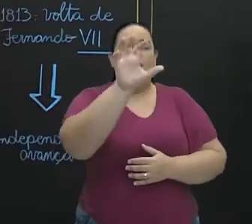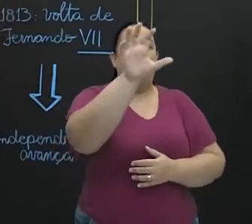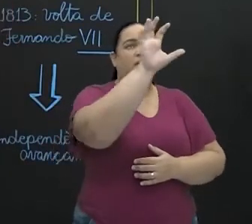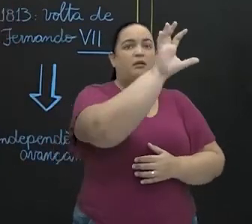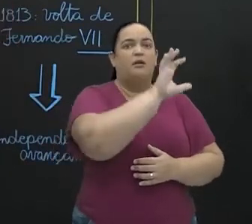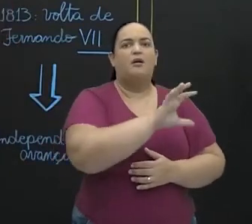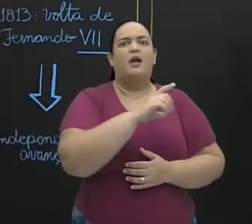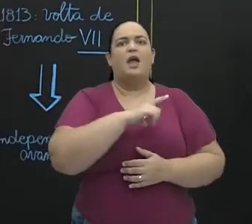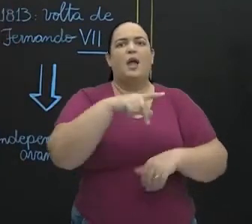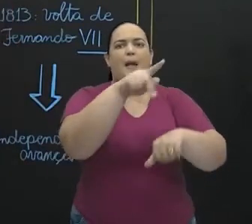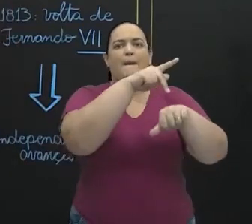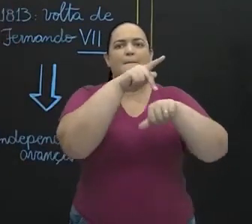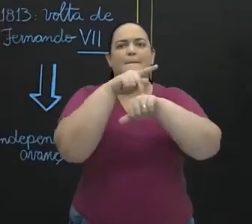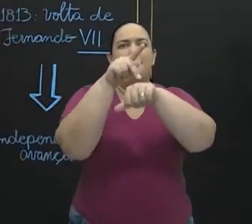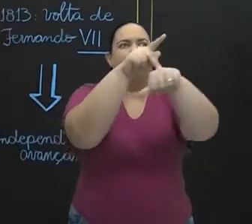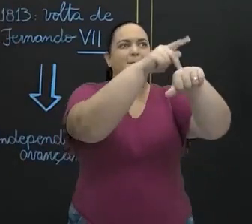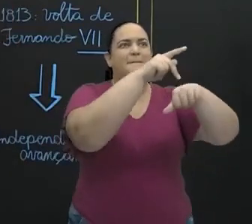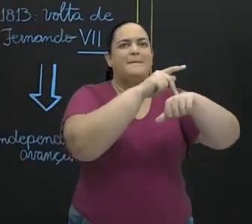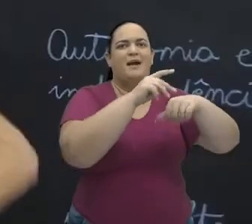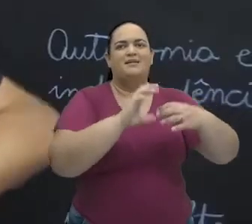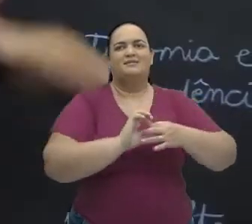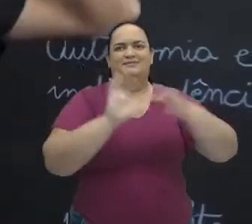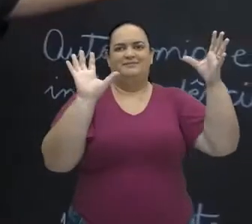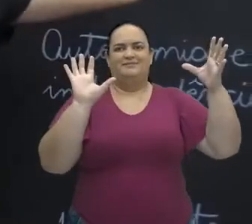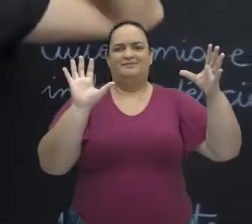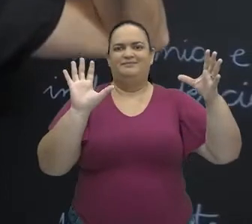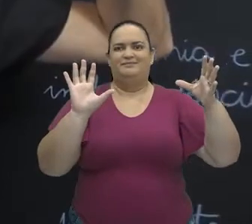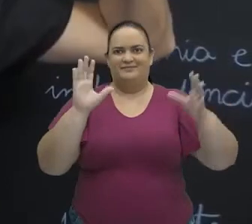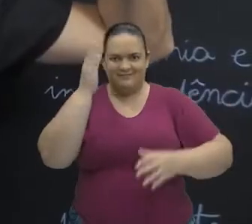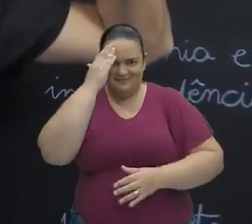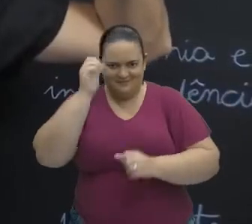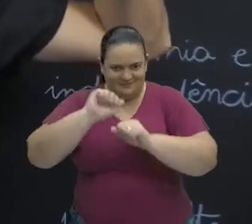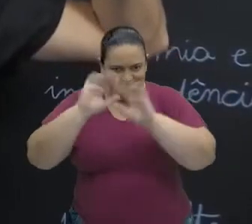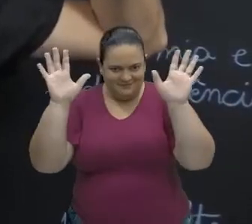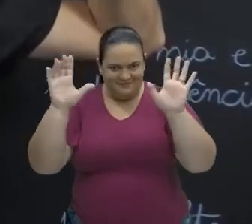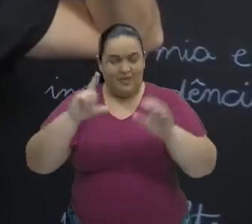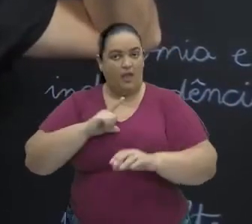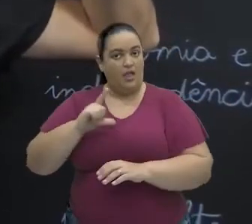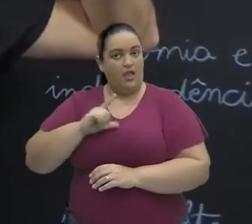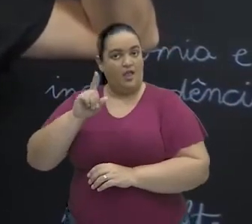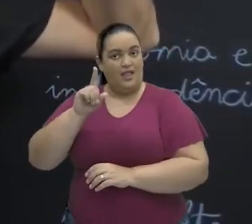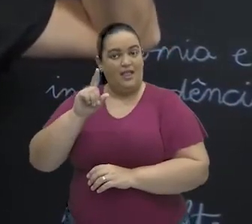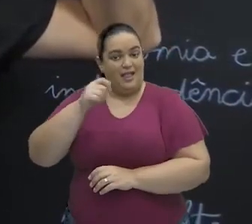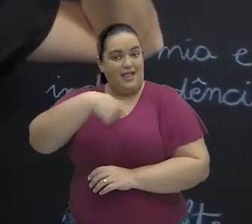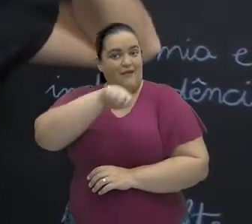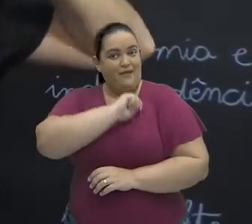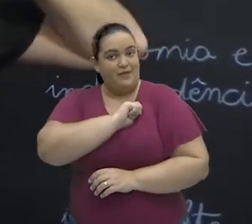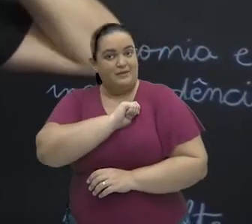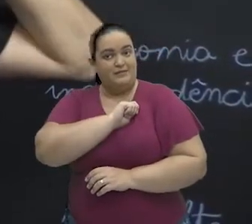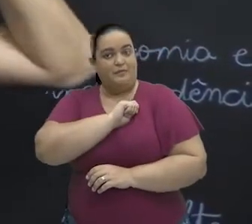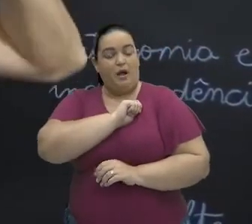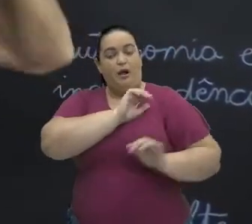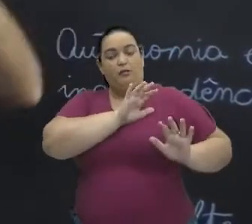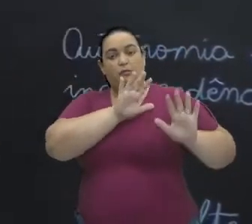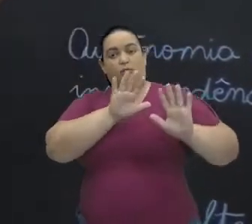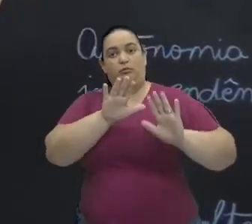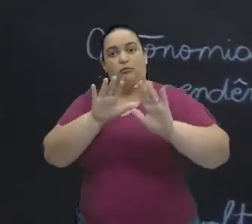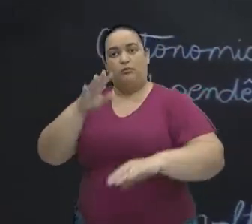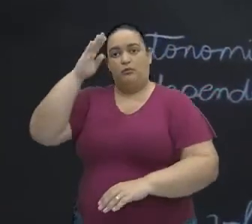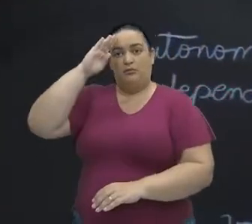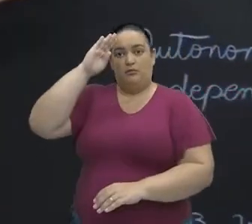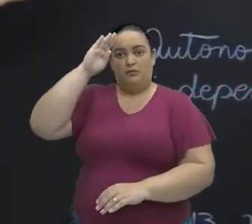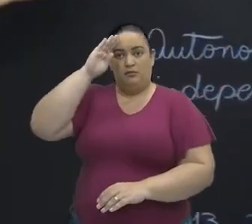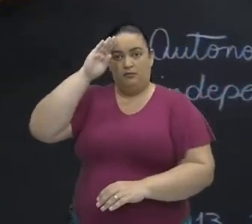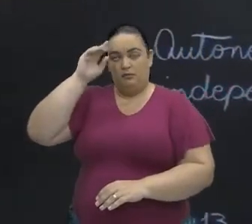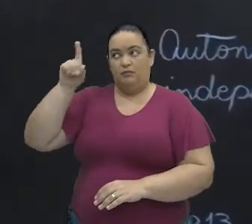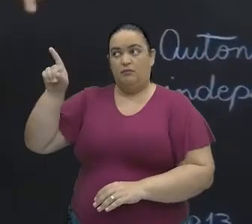Então, espero que tenha ficado clara a relação para vocês. Teve a ocupação lá da Espanha pelas tropas de Napoleão, isso gerou a queda